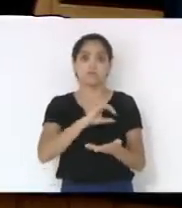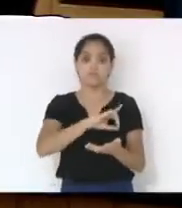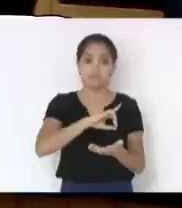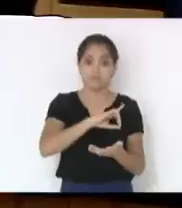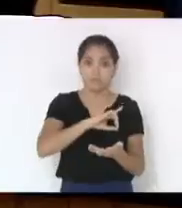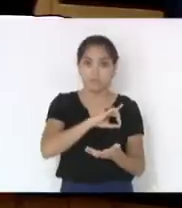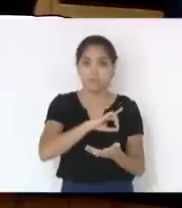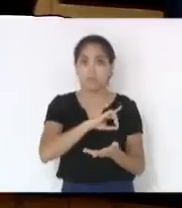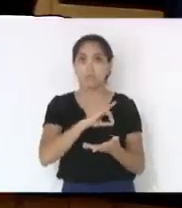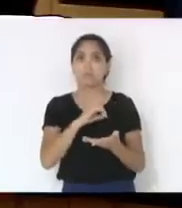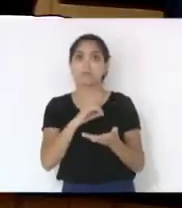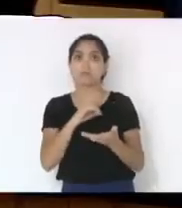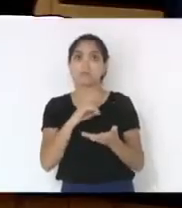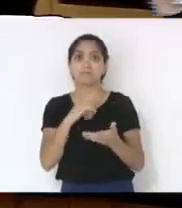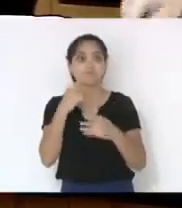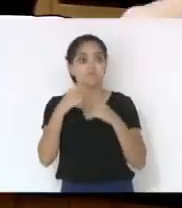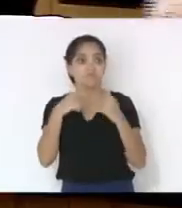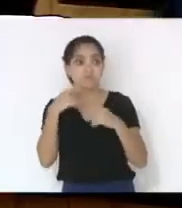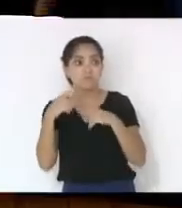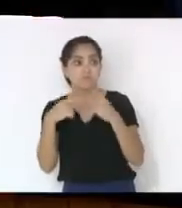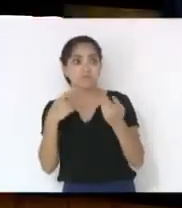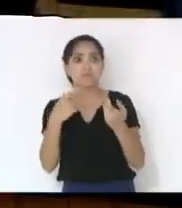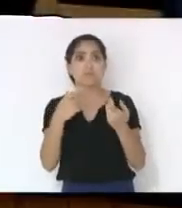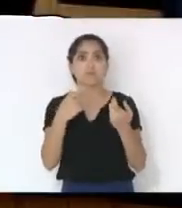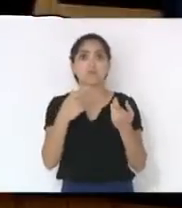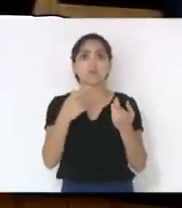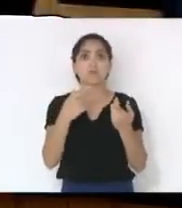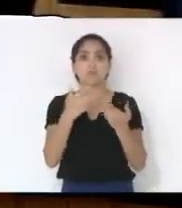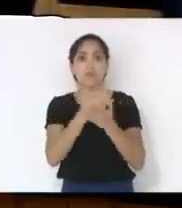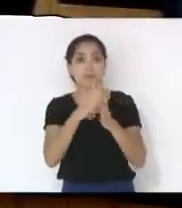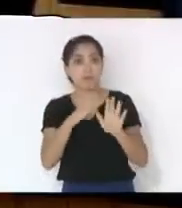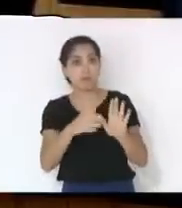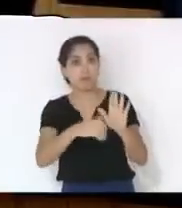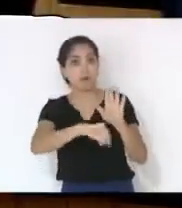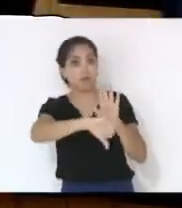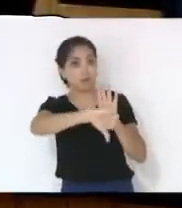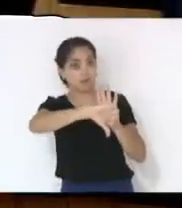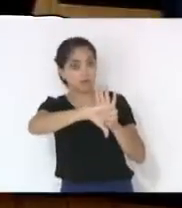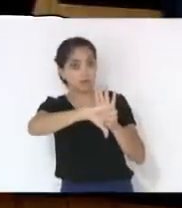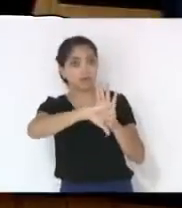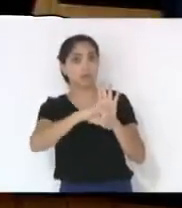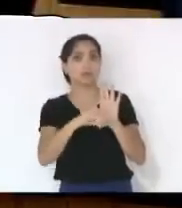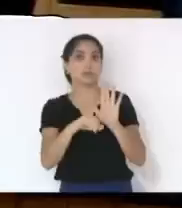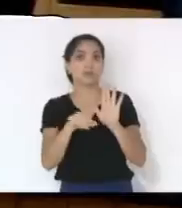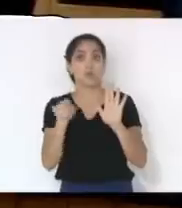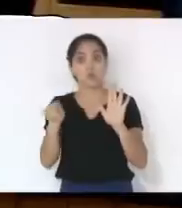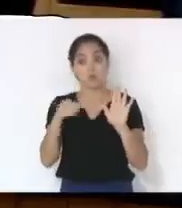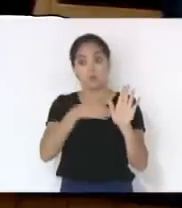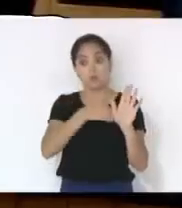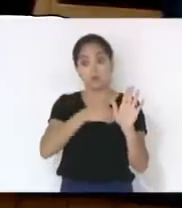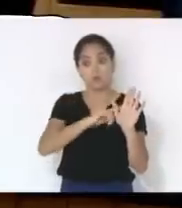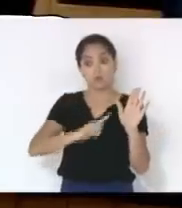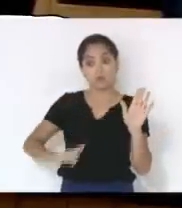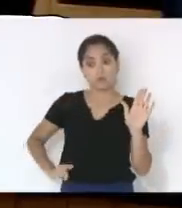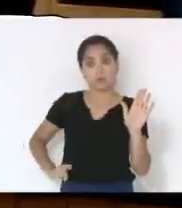conta da criminalidade e das suas atribuições, o governador tem que ter livre arbítrio